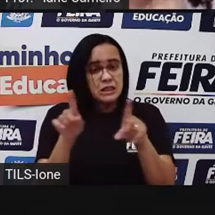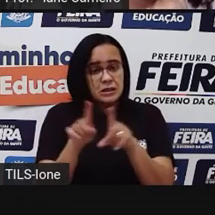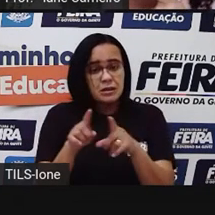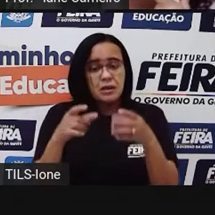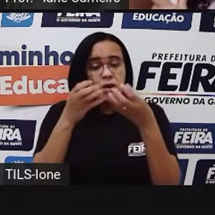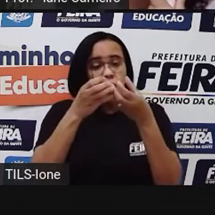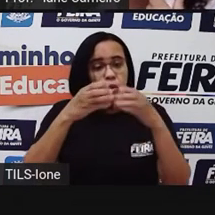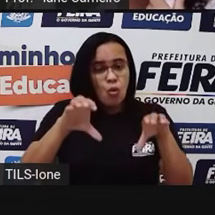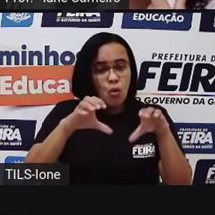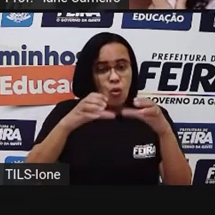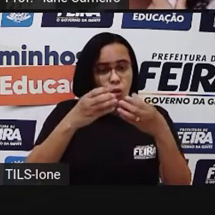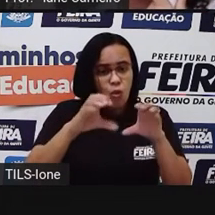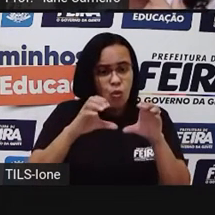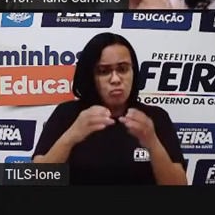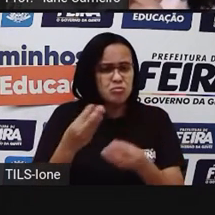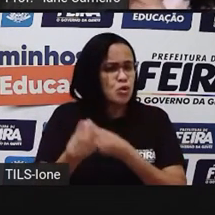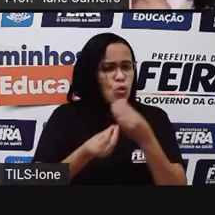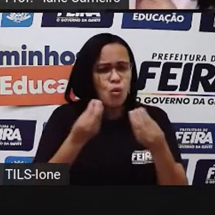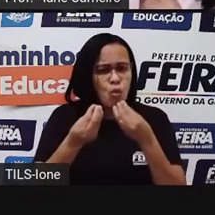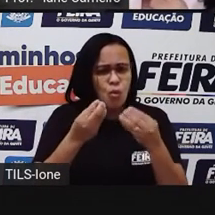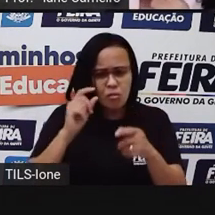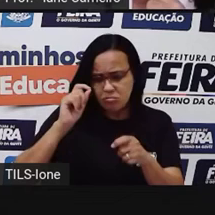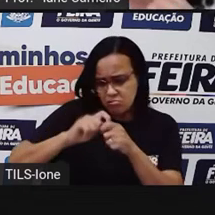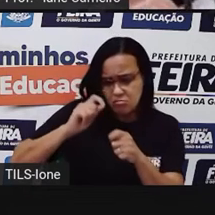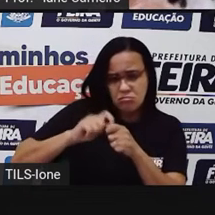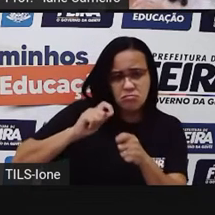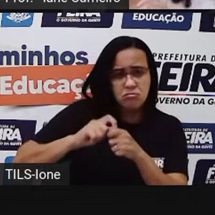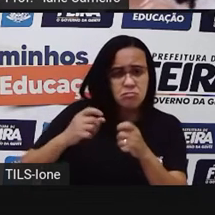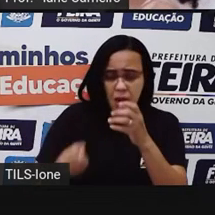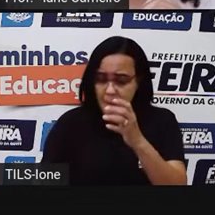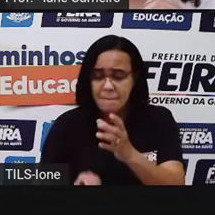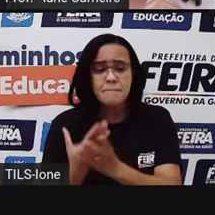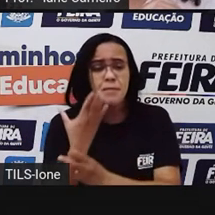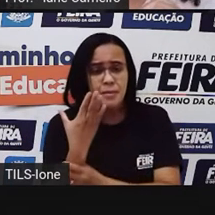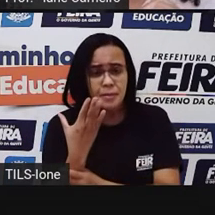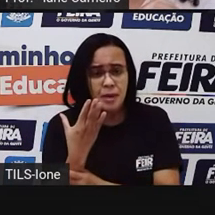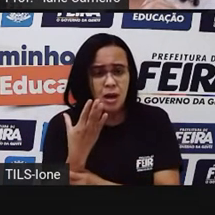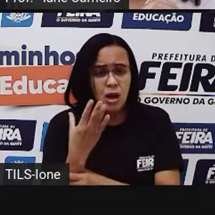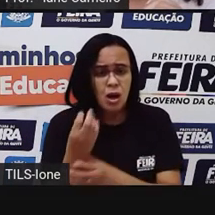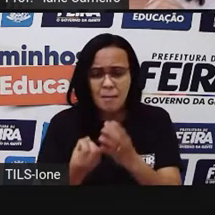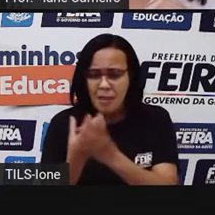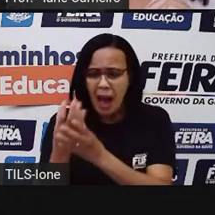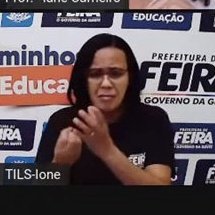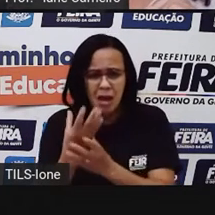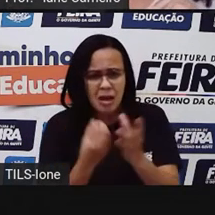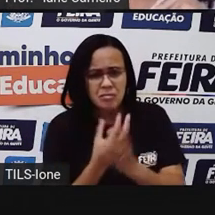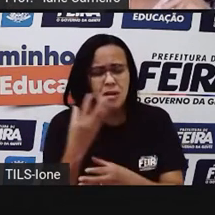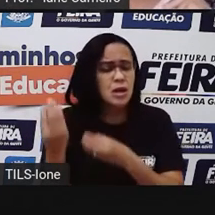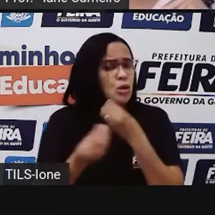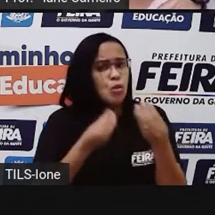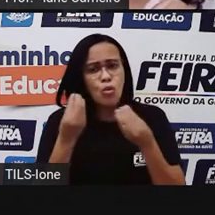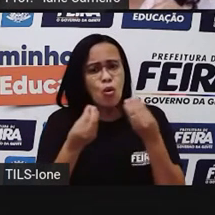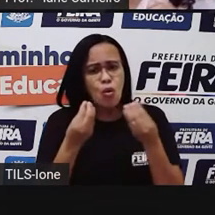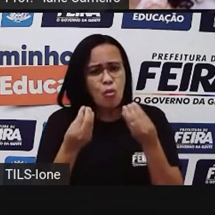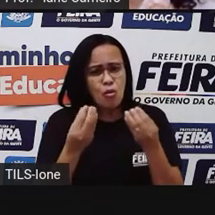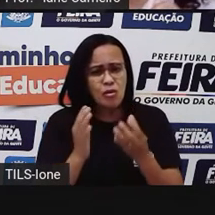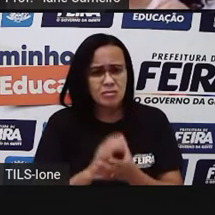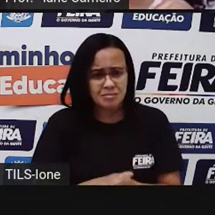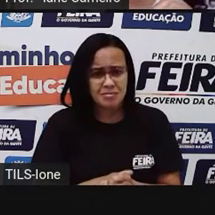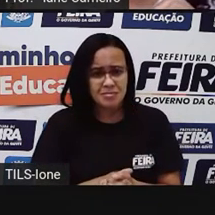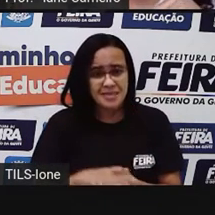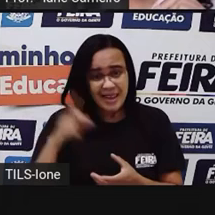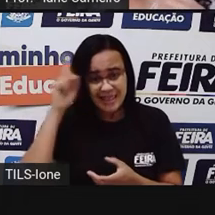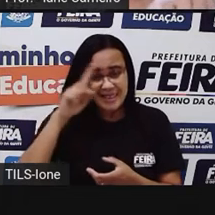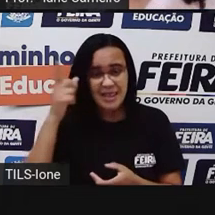que o ovo é feito para a Yane? Será que é lá no carro que passa ovo de gás? Ovo, 30 reais. A placa do ovo, 30 ovos, 10